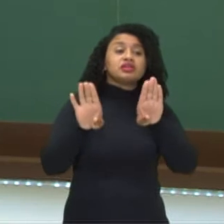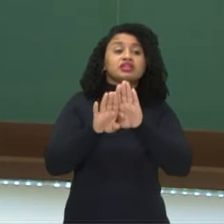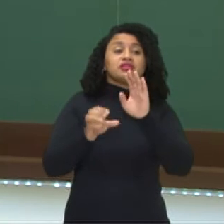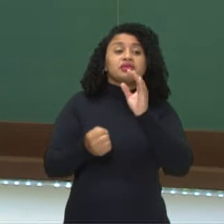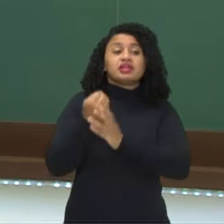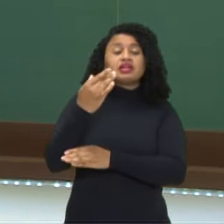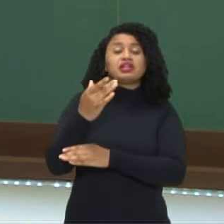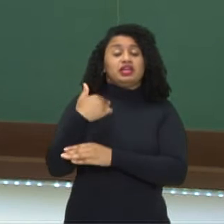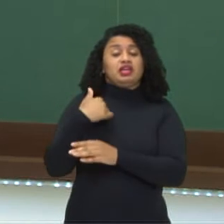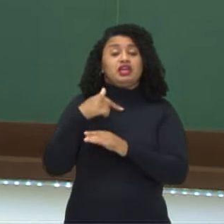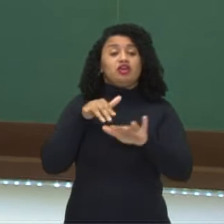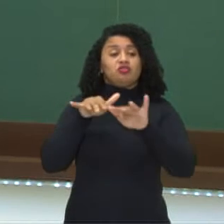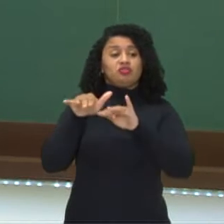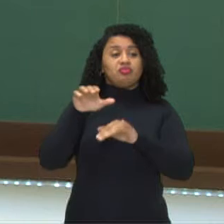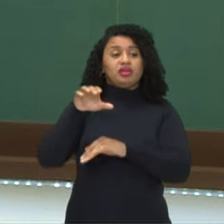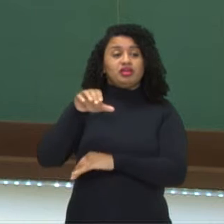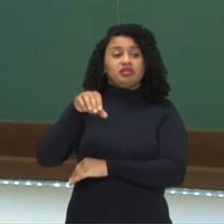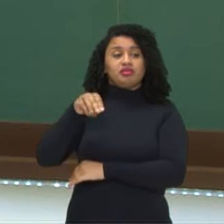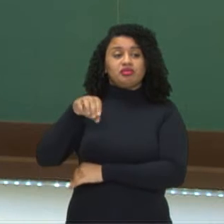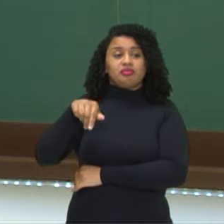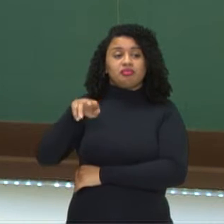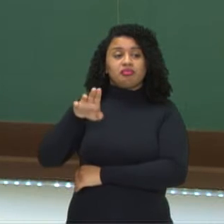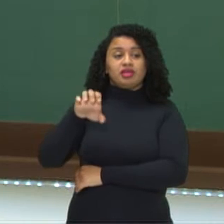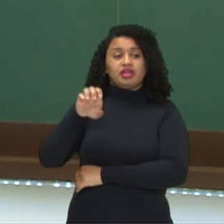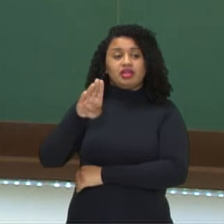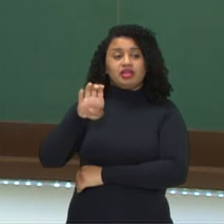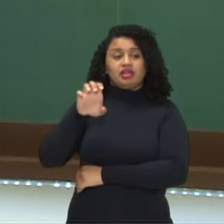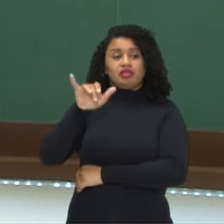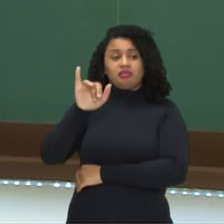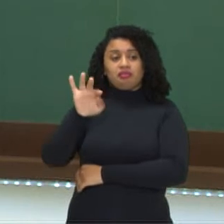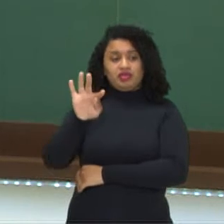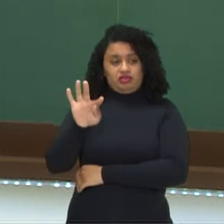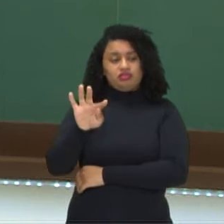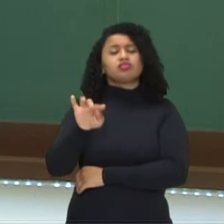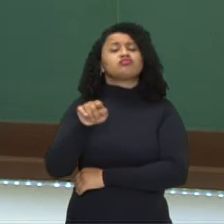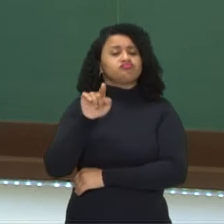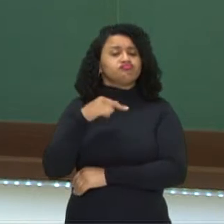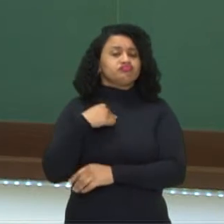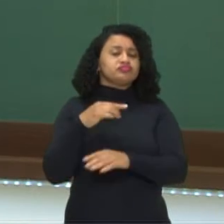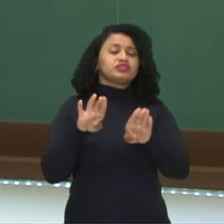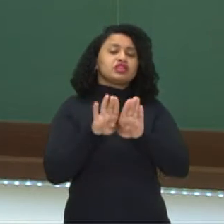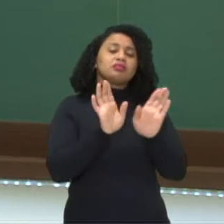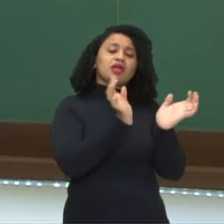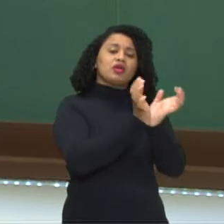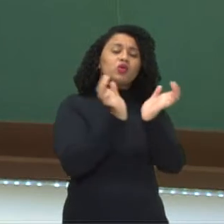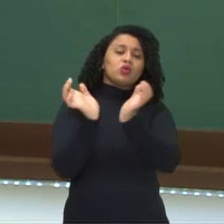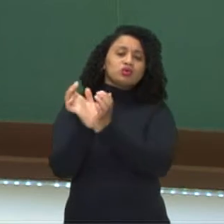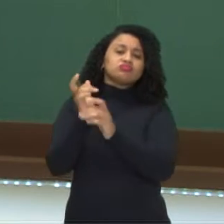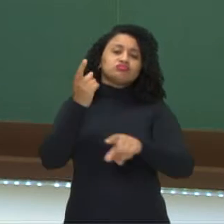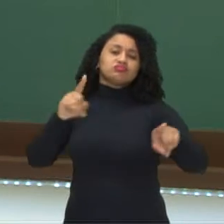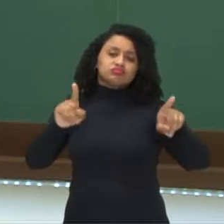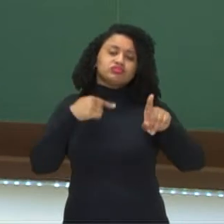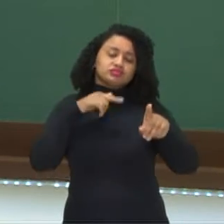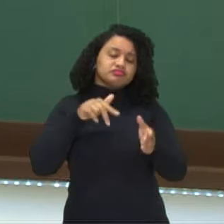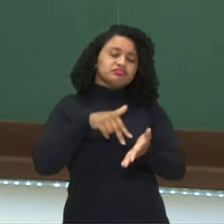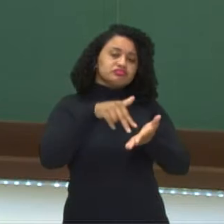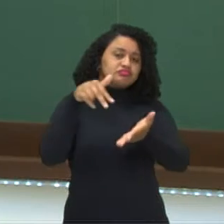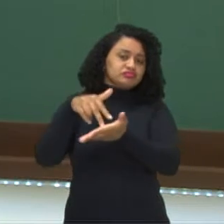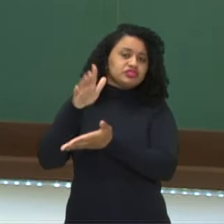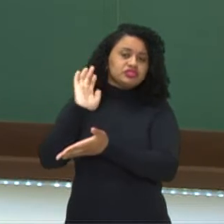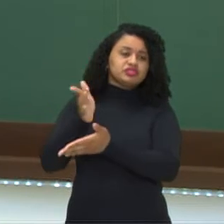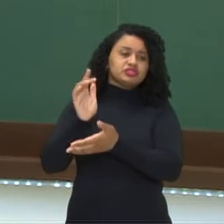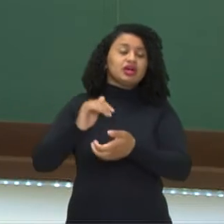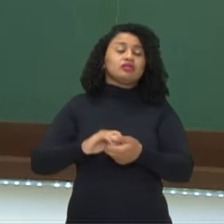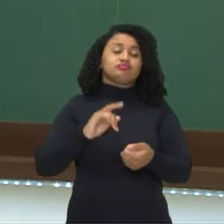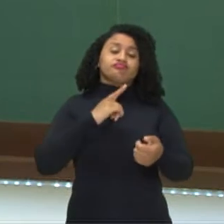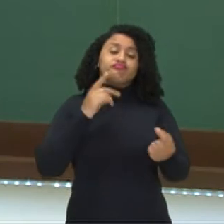sobre o Manguebit, né? Líder da banda Chico Sainz e nação Zumbi. Então, trouxe uma grande referência, né,